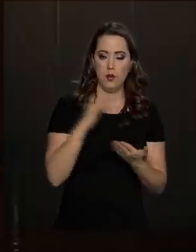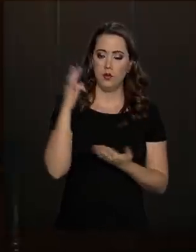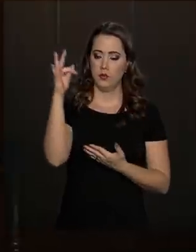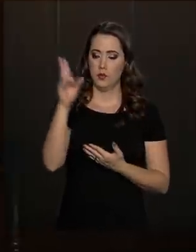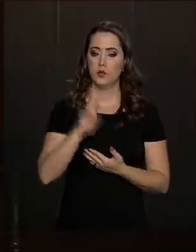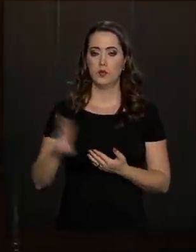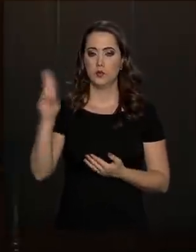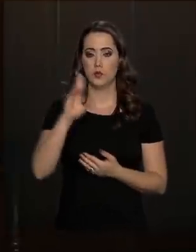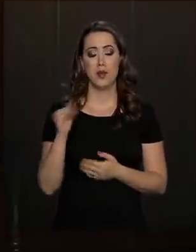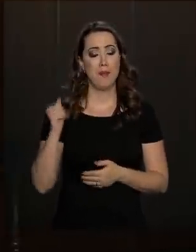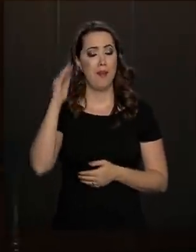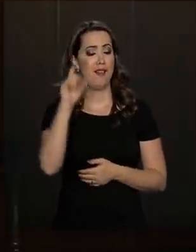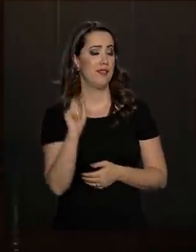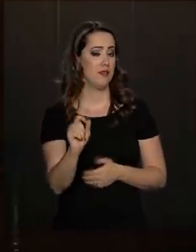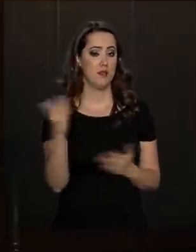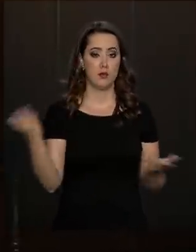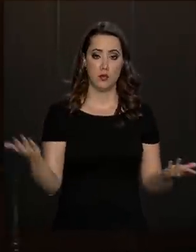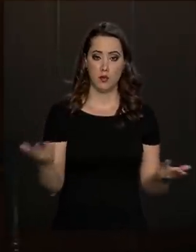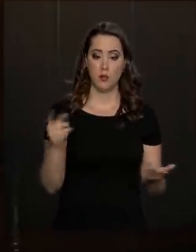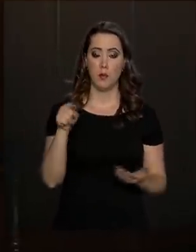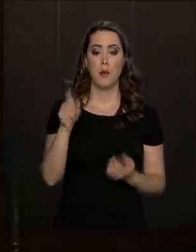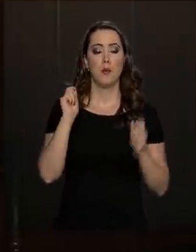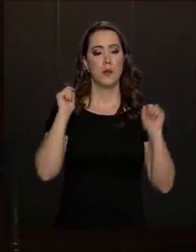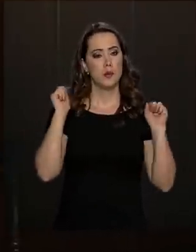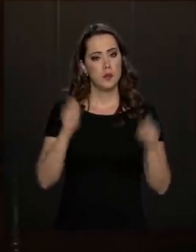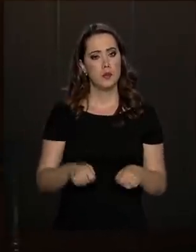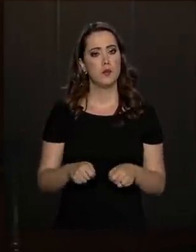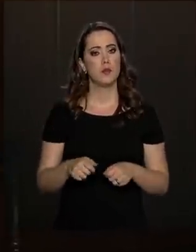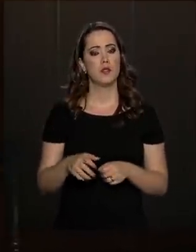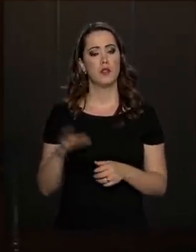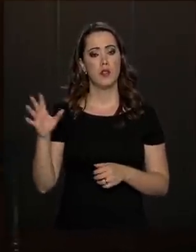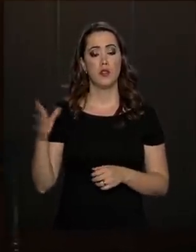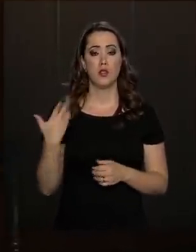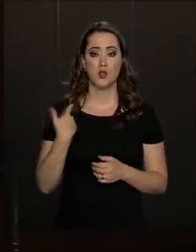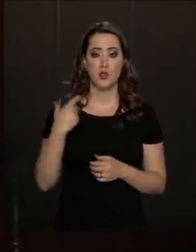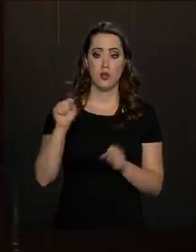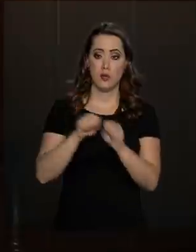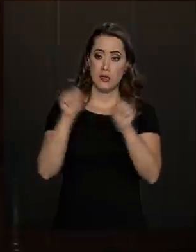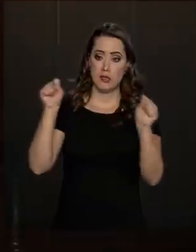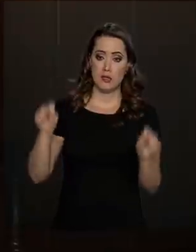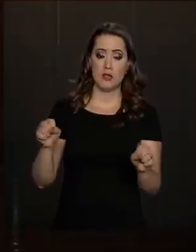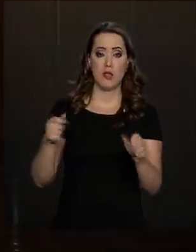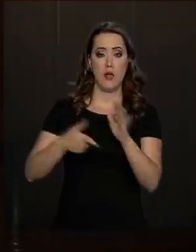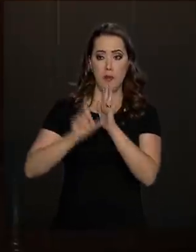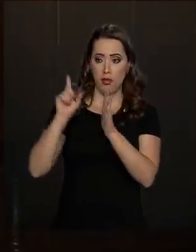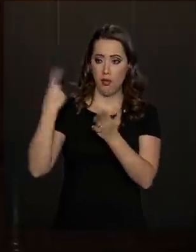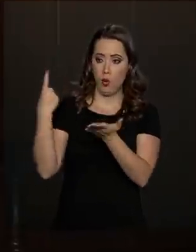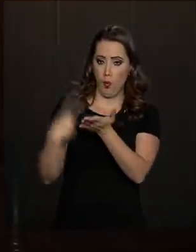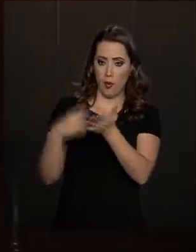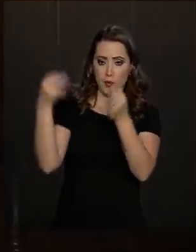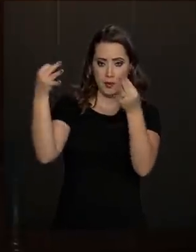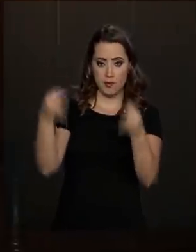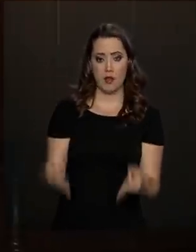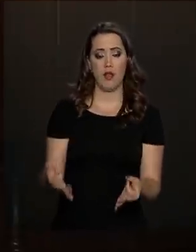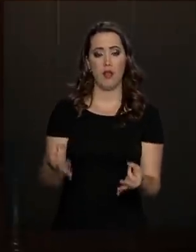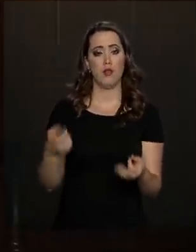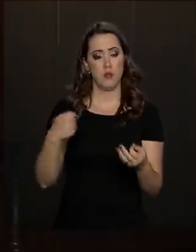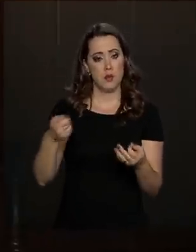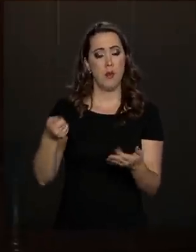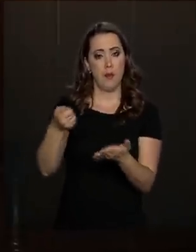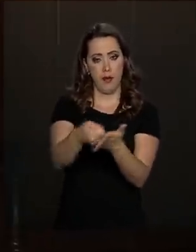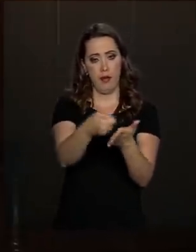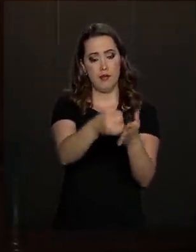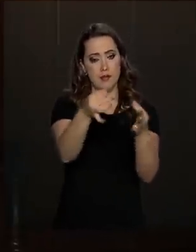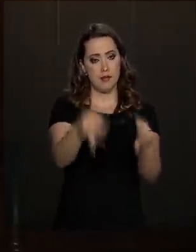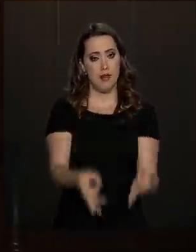E, mais do que isso ainda, permitir que se salve o sistema antigo, as obrigações antigas, os compromissos antigos.